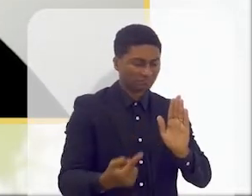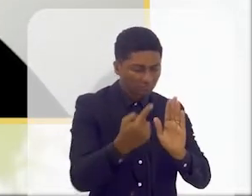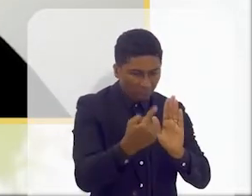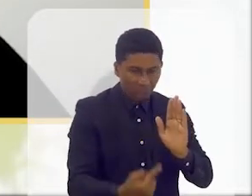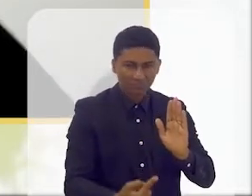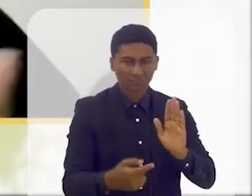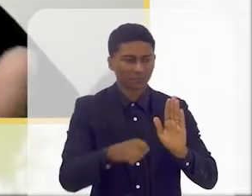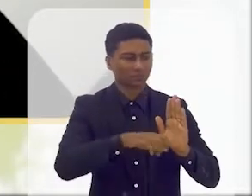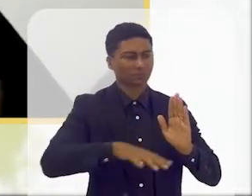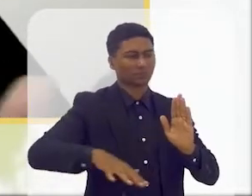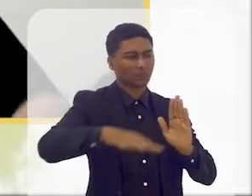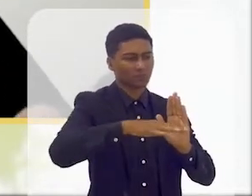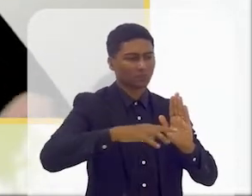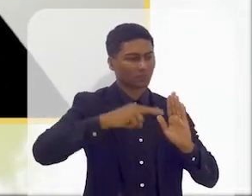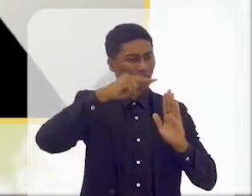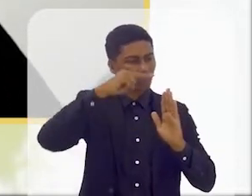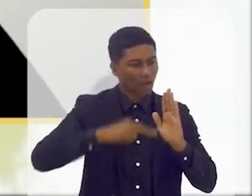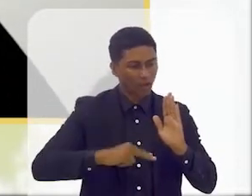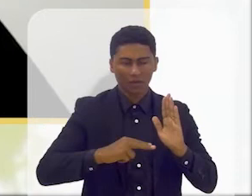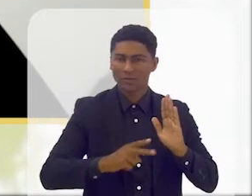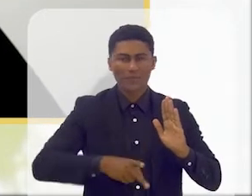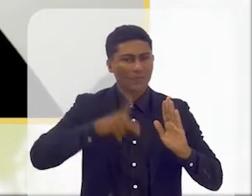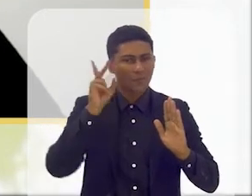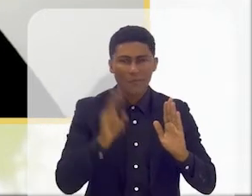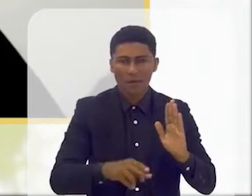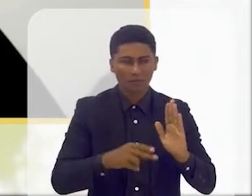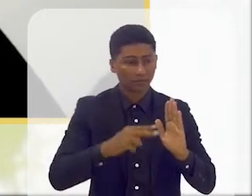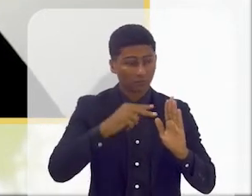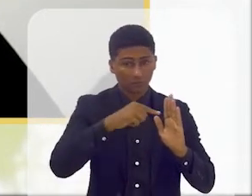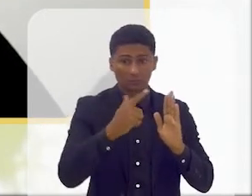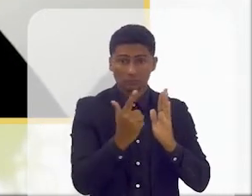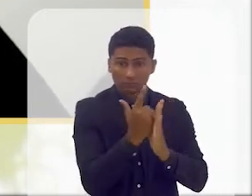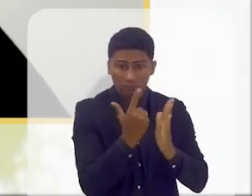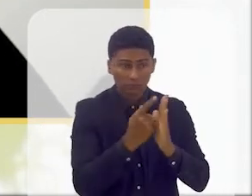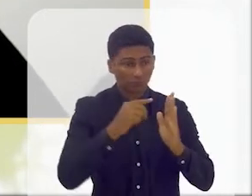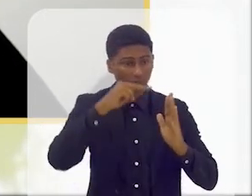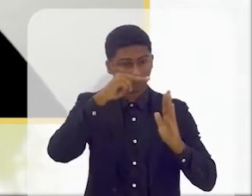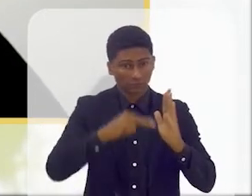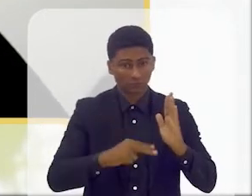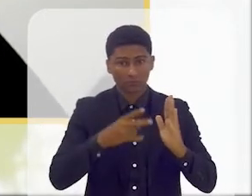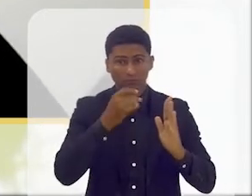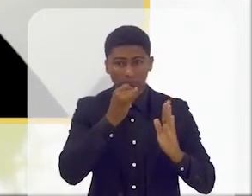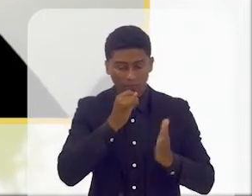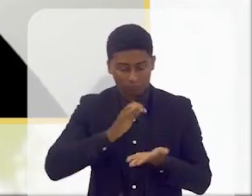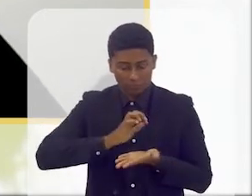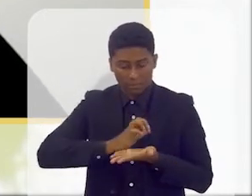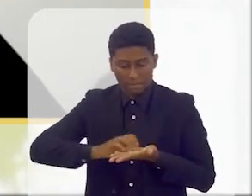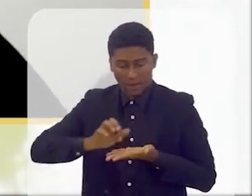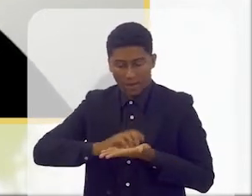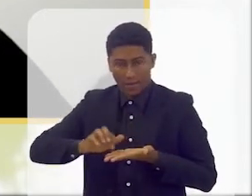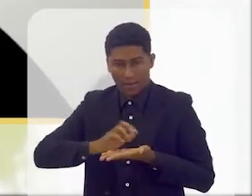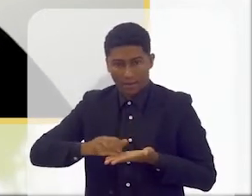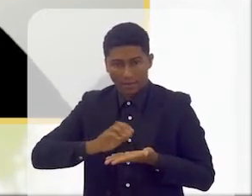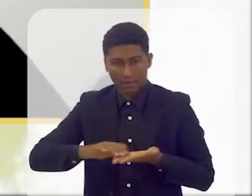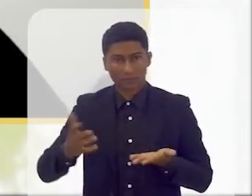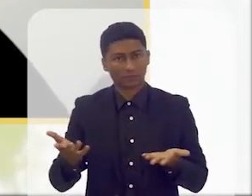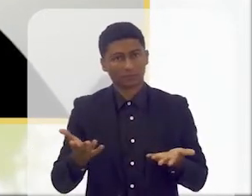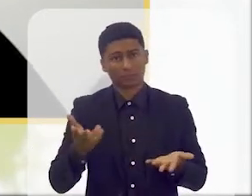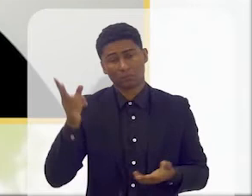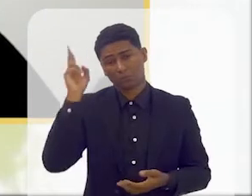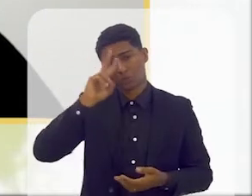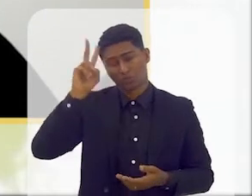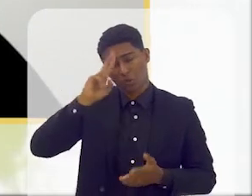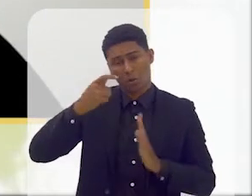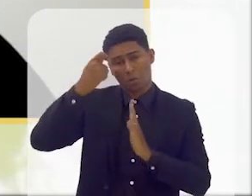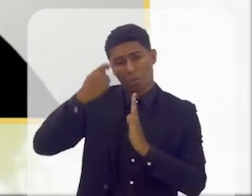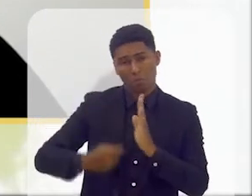todos os meninos, e todos os meninos lerem o livro ao mesmo tempo, e esse livro estiver em branco, a história escrita